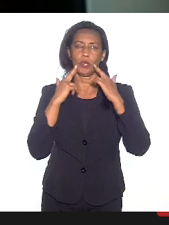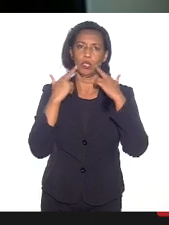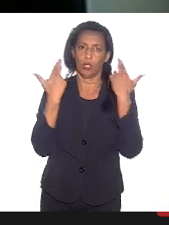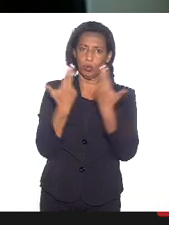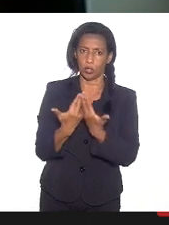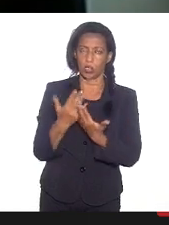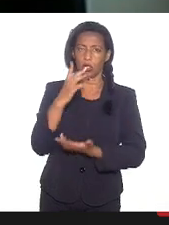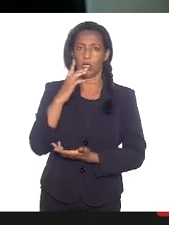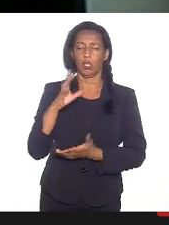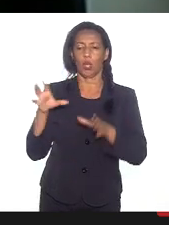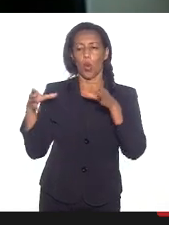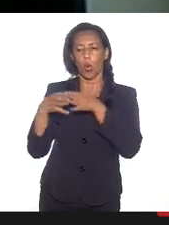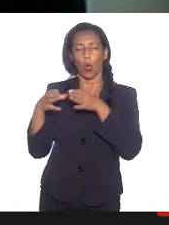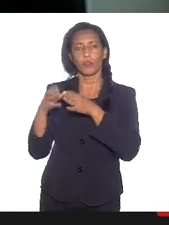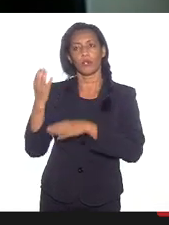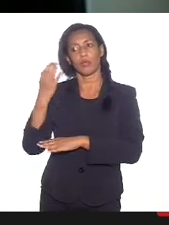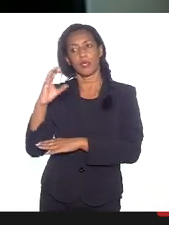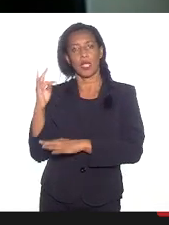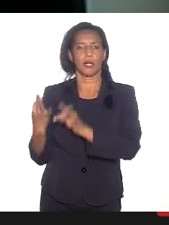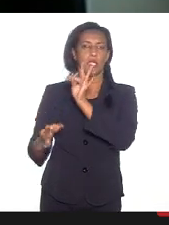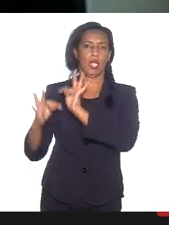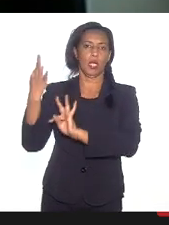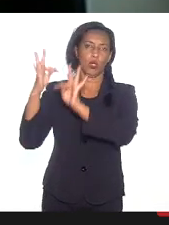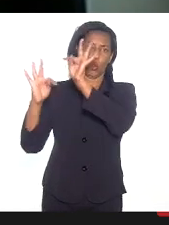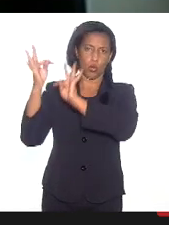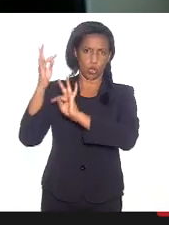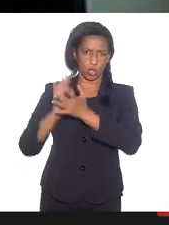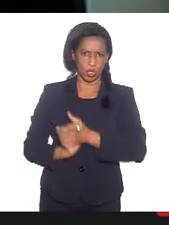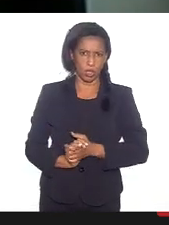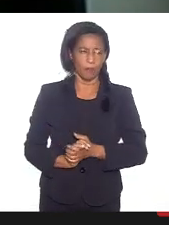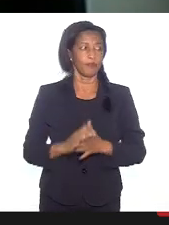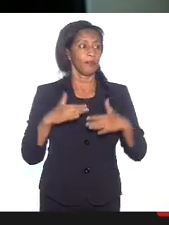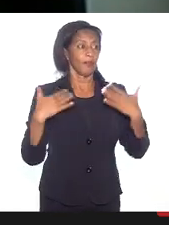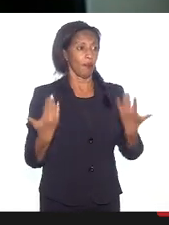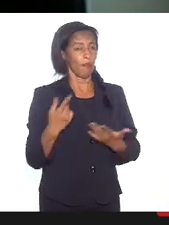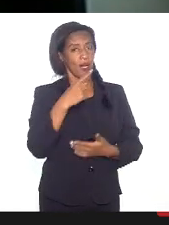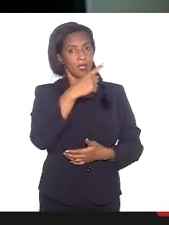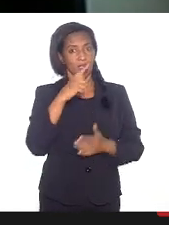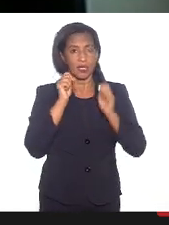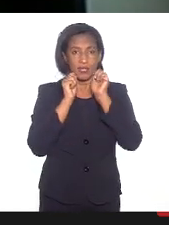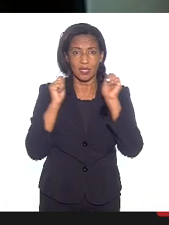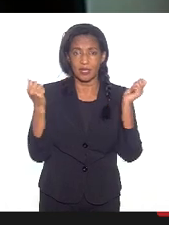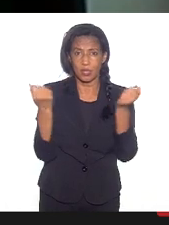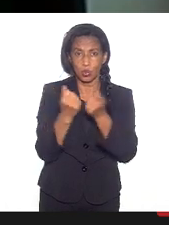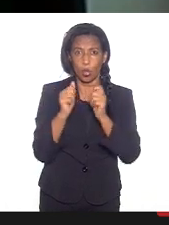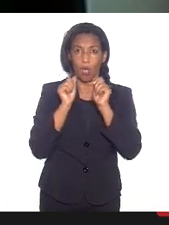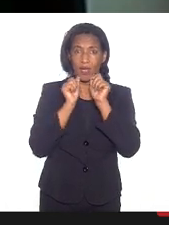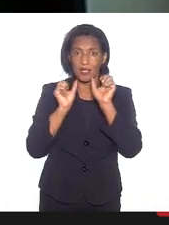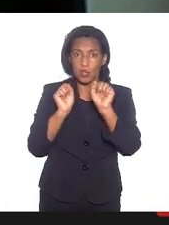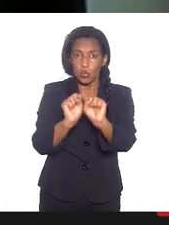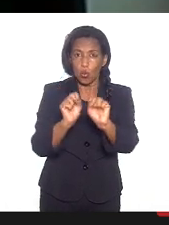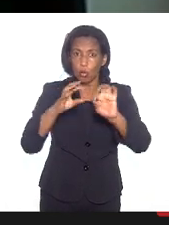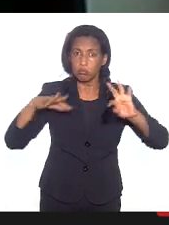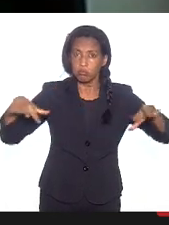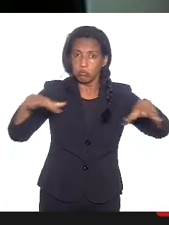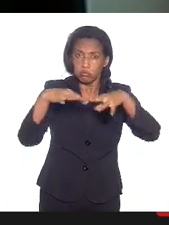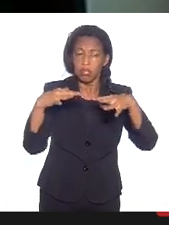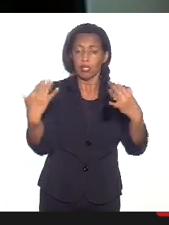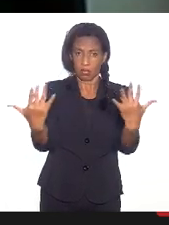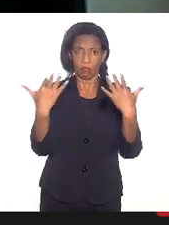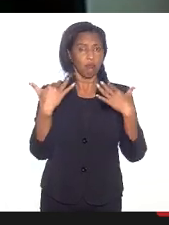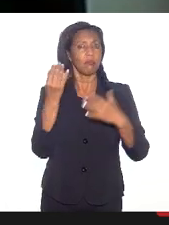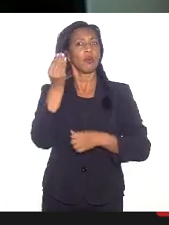reunião da Comissão de Ciências Tecnologias mas as suas assessorias acompanham aqui a nossa